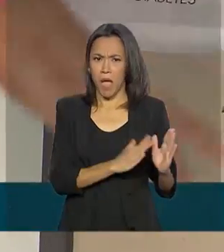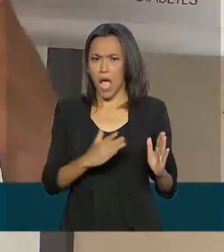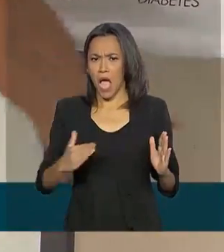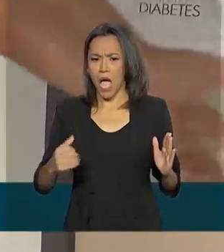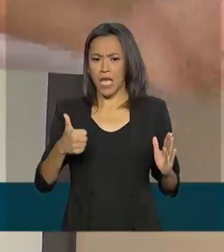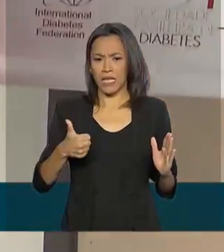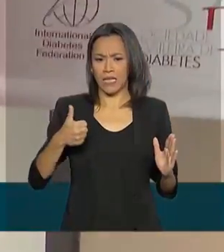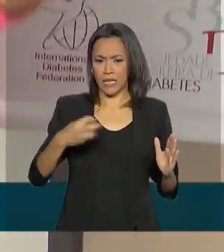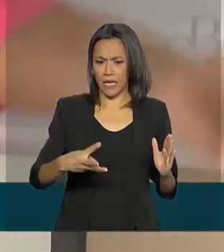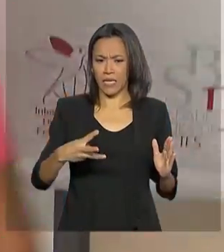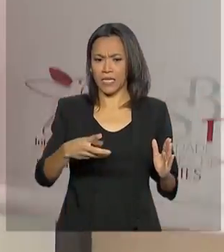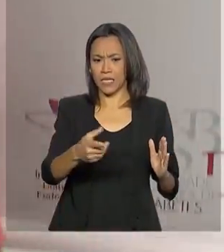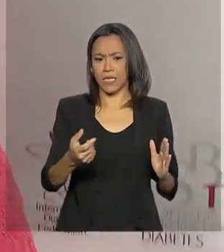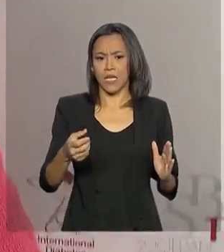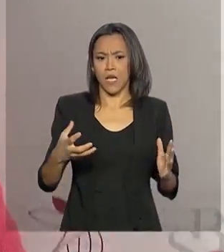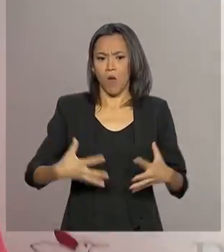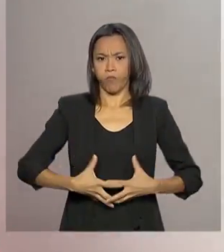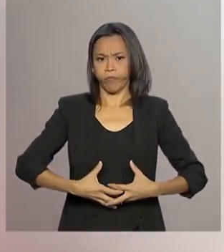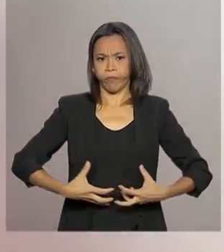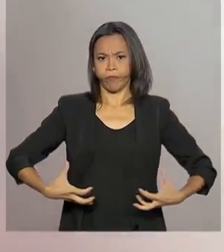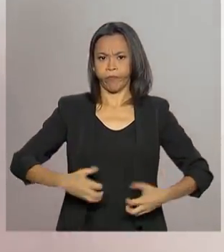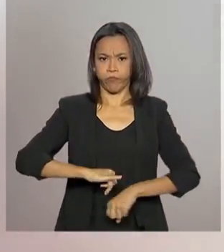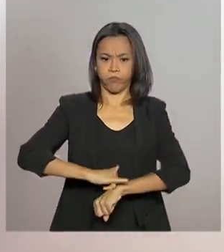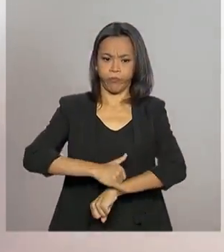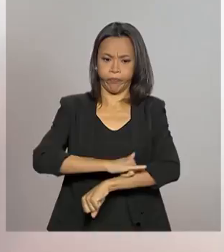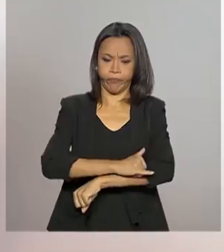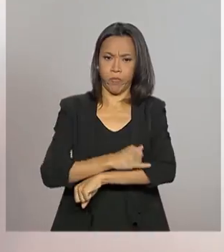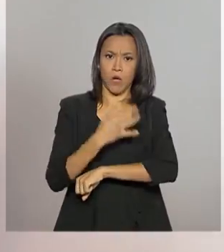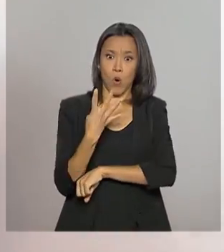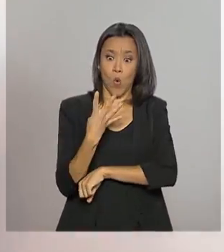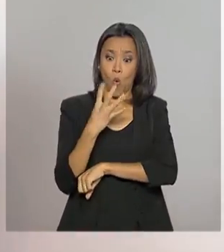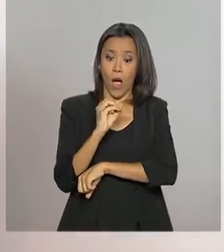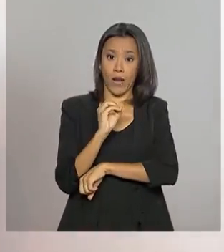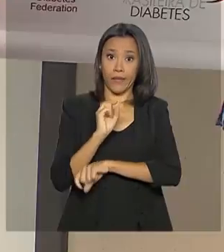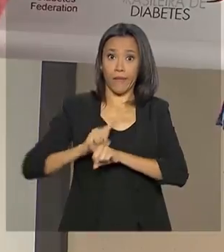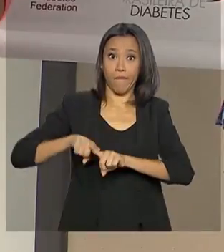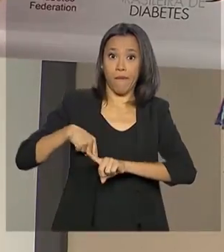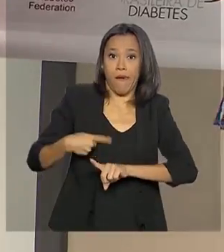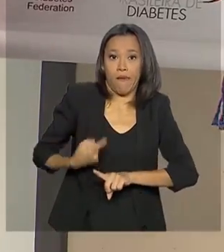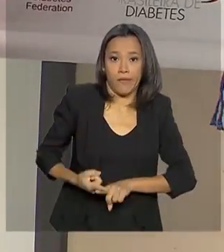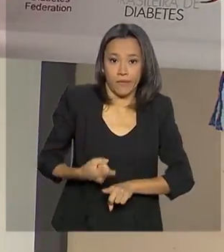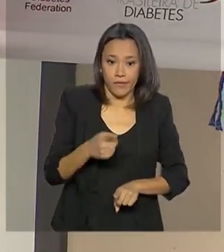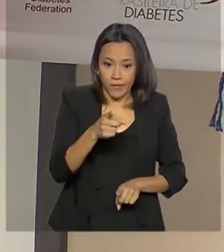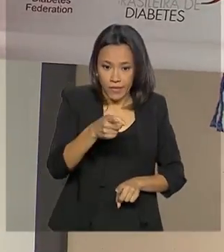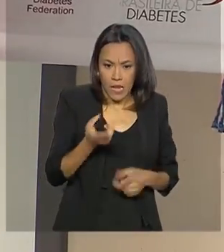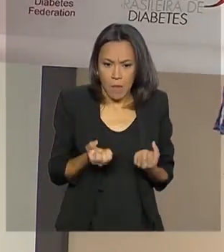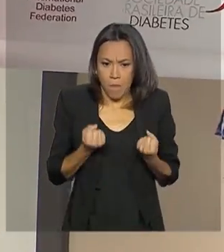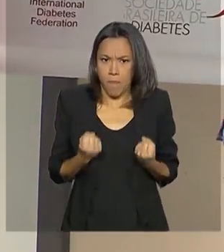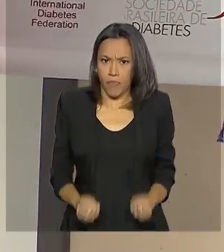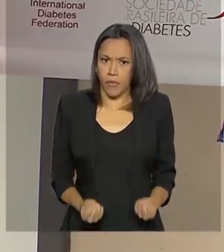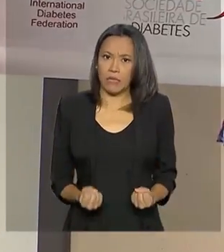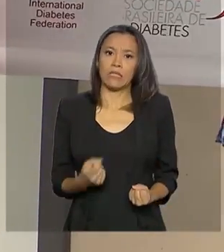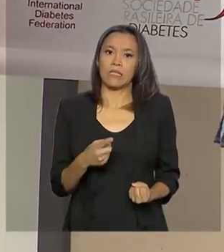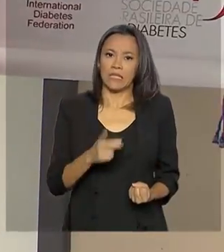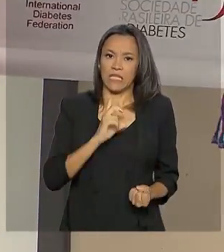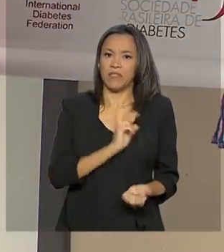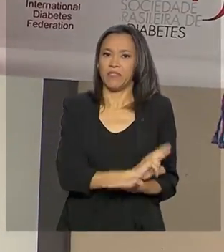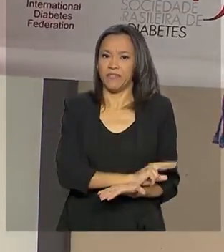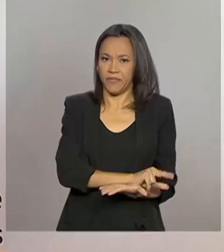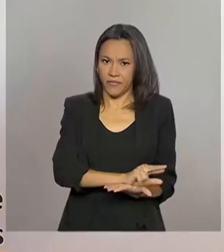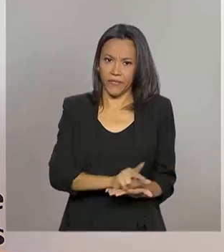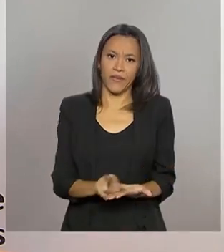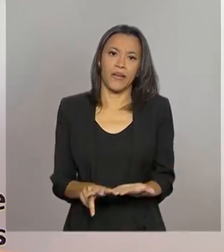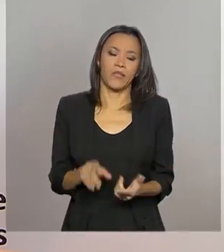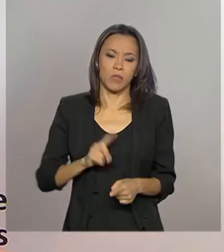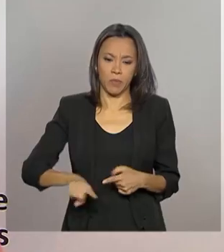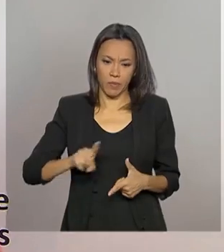ganhando peso. E hoje está com 40 a mais do que o ideal. O excesso de peso trouxe vários problemas.